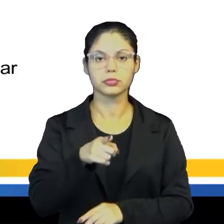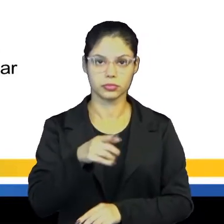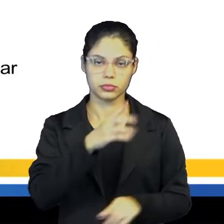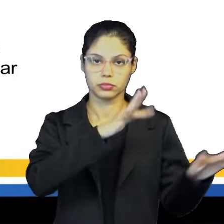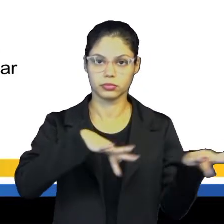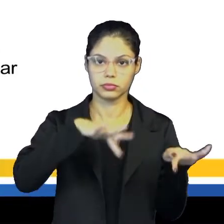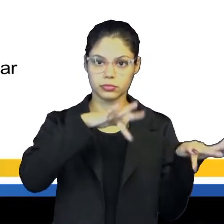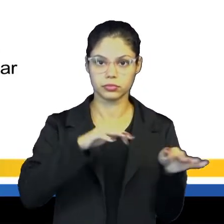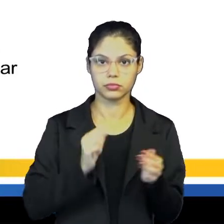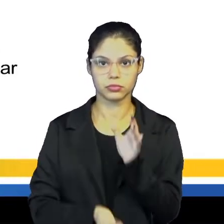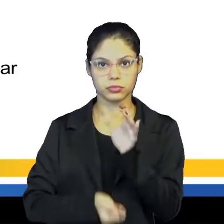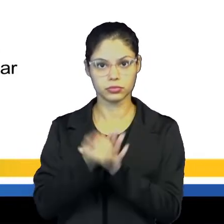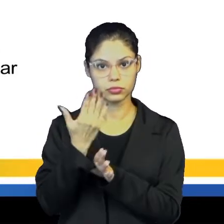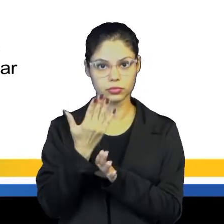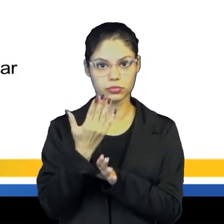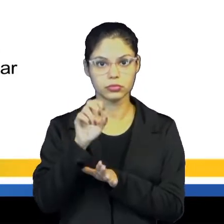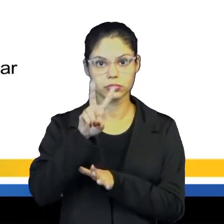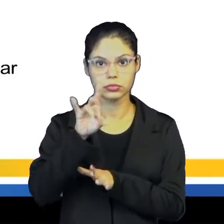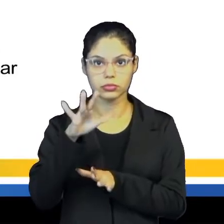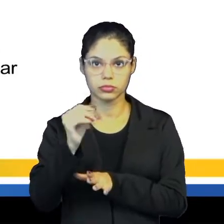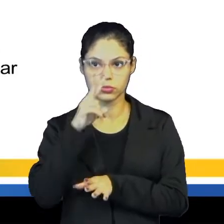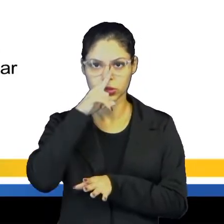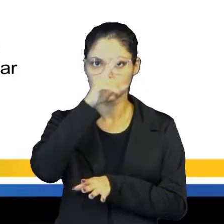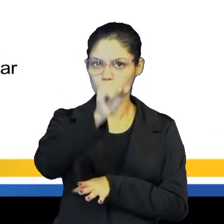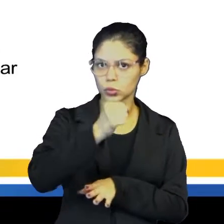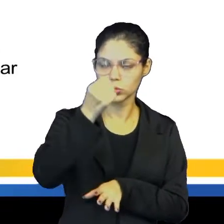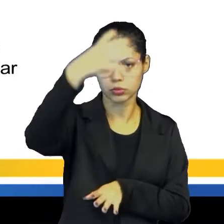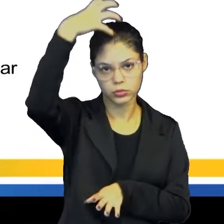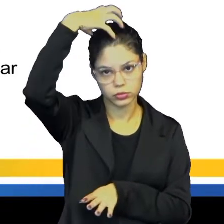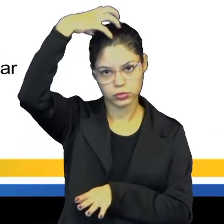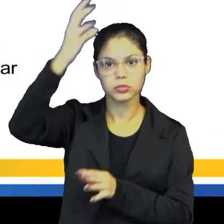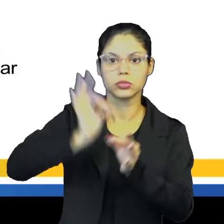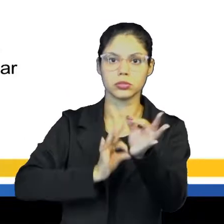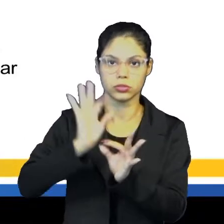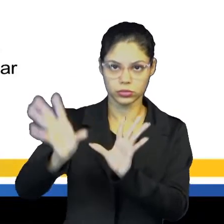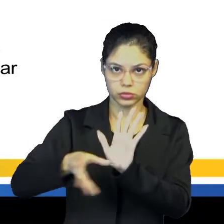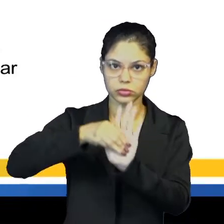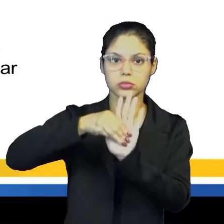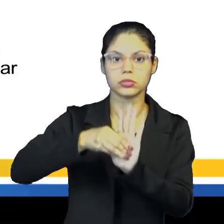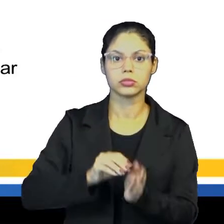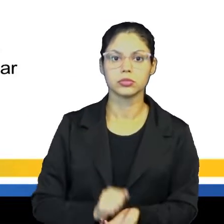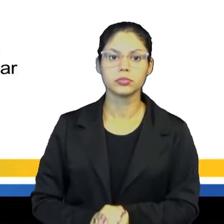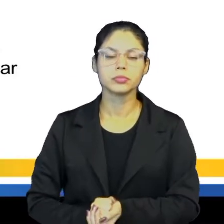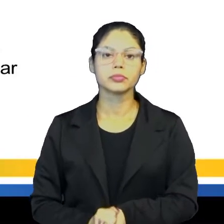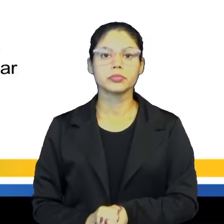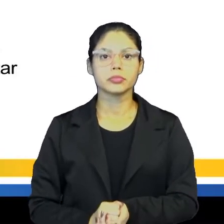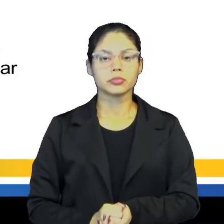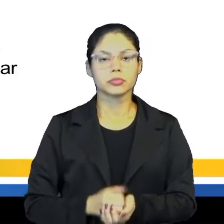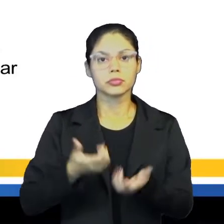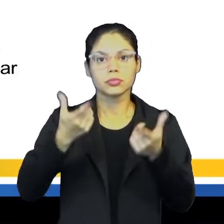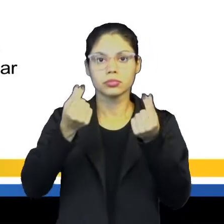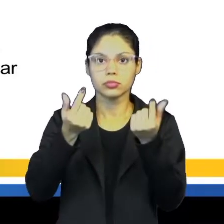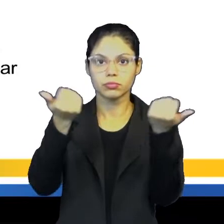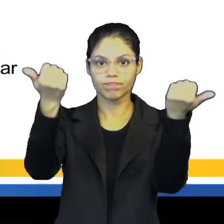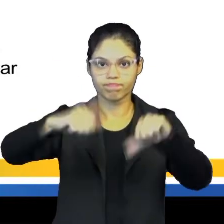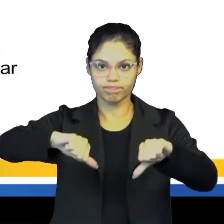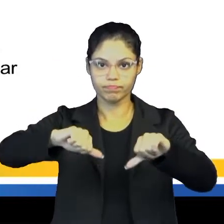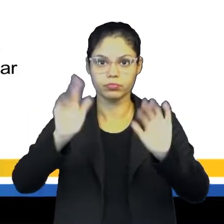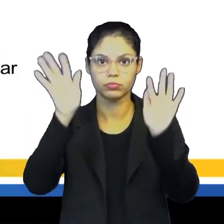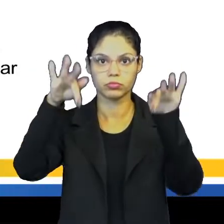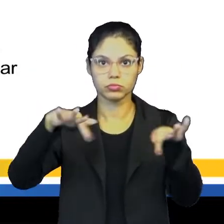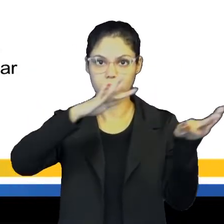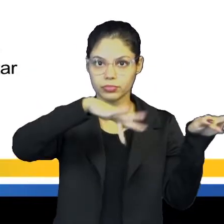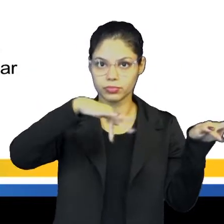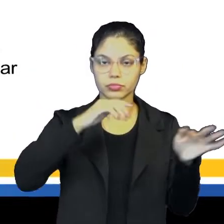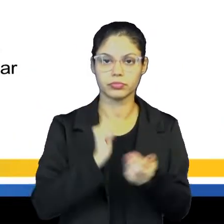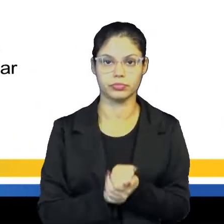isso, foi surgindo o vácuo de poder que o rei prontamente tratou de preencher. A crise do vazio de poder deixado pelo fim do senhor